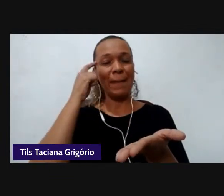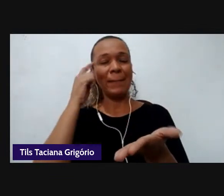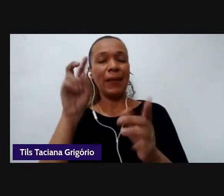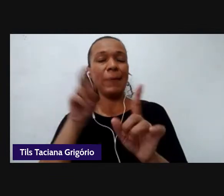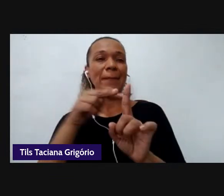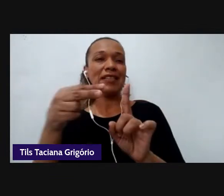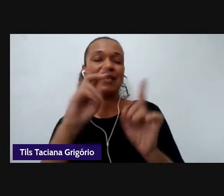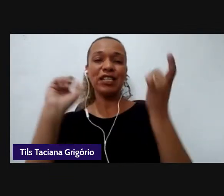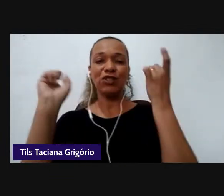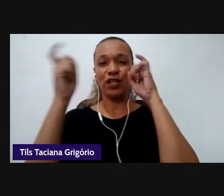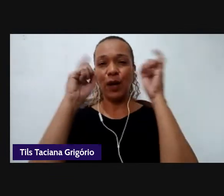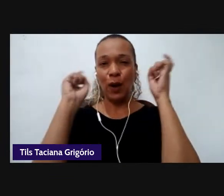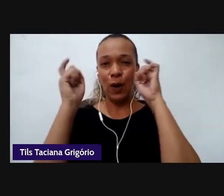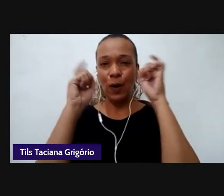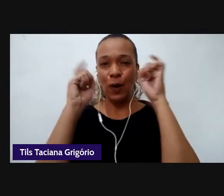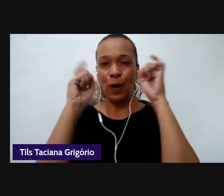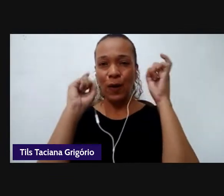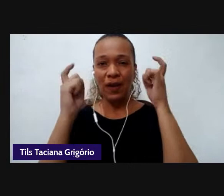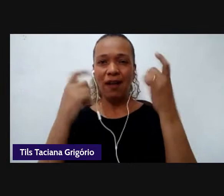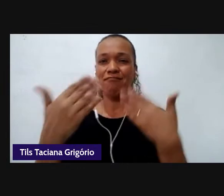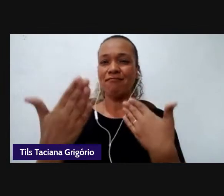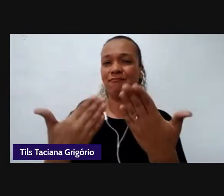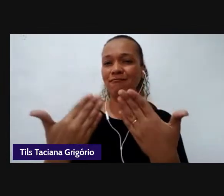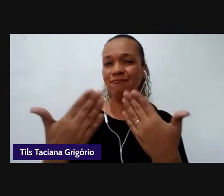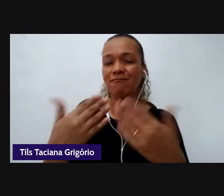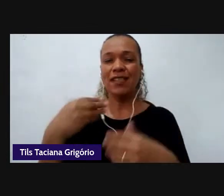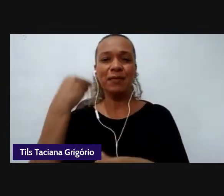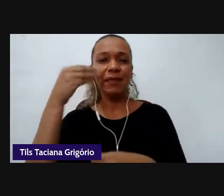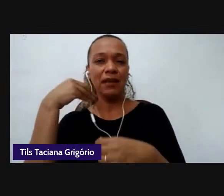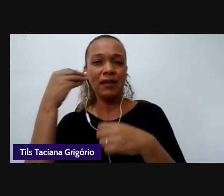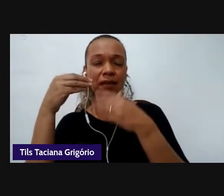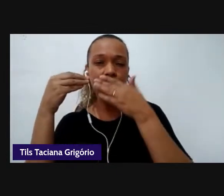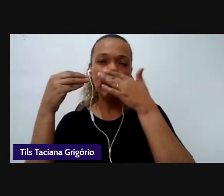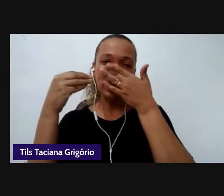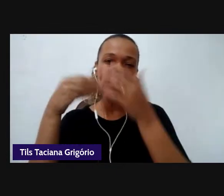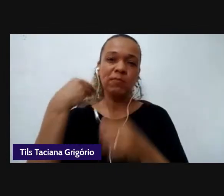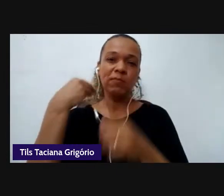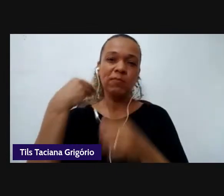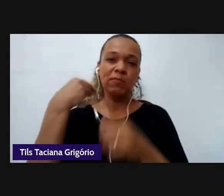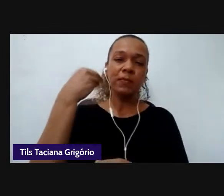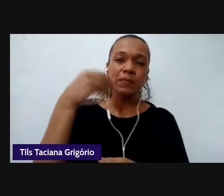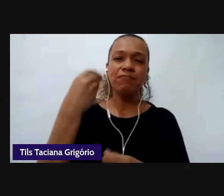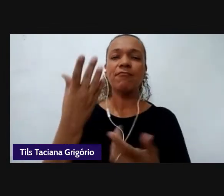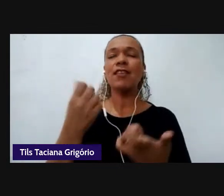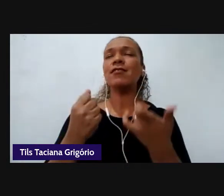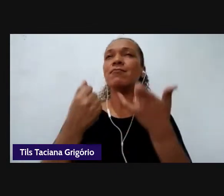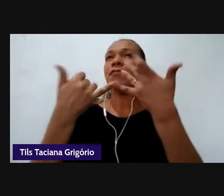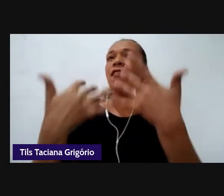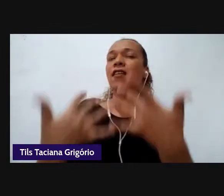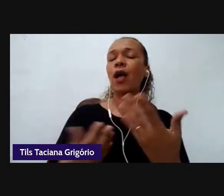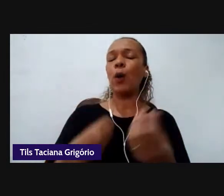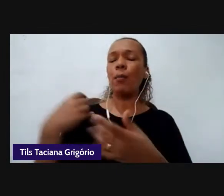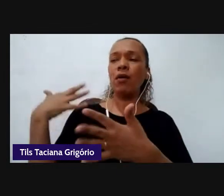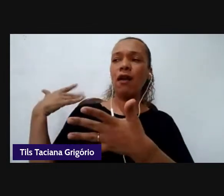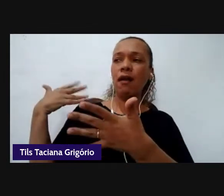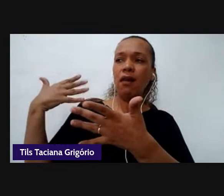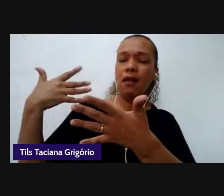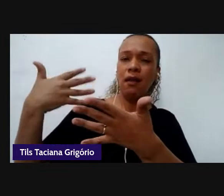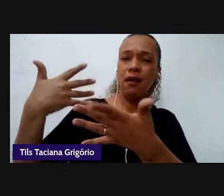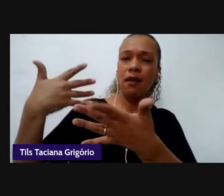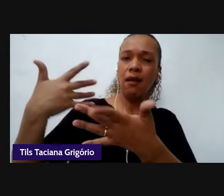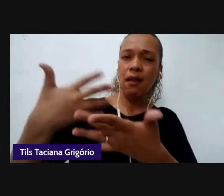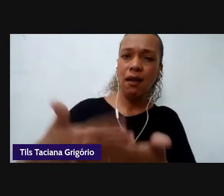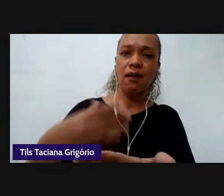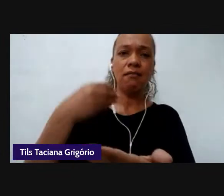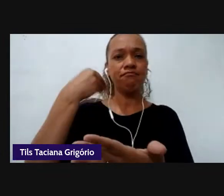conversar, de trocar experiência, de falar um pouco sobre a nossa experiência nesse percurso, trabalhando